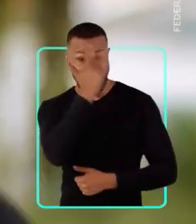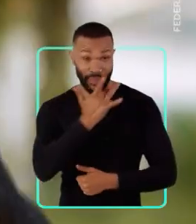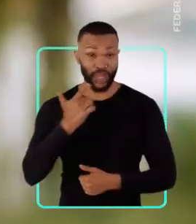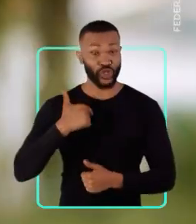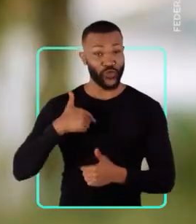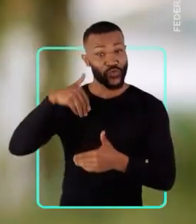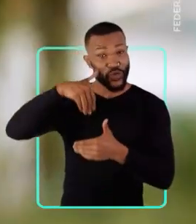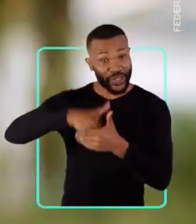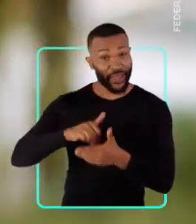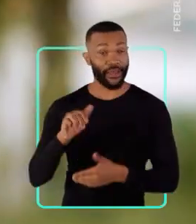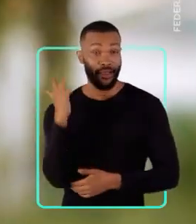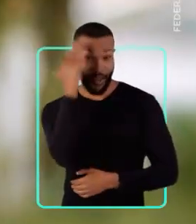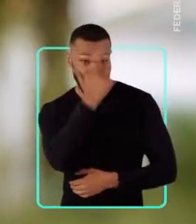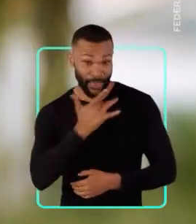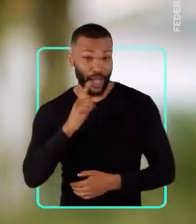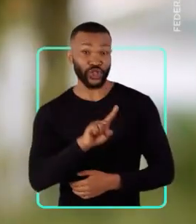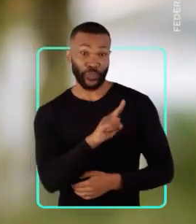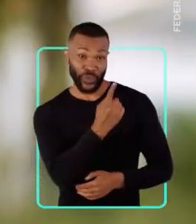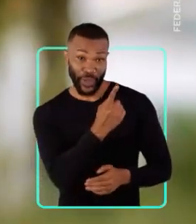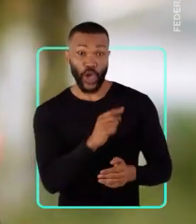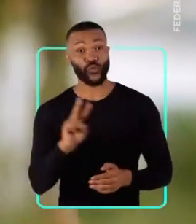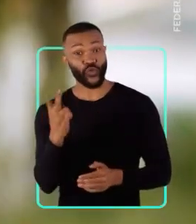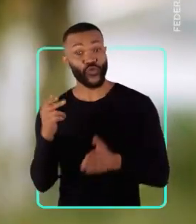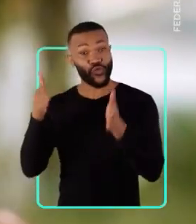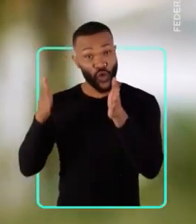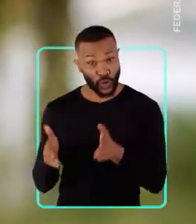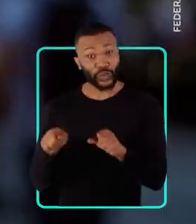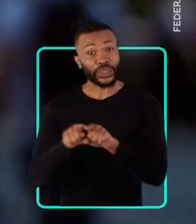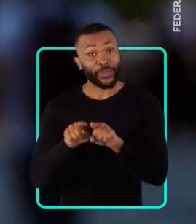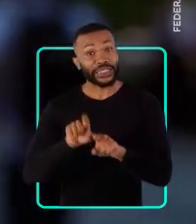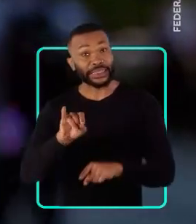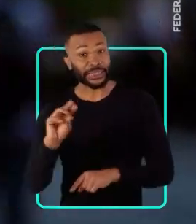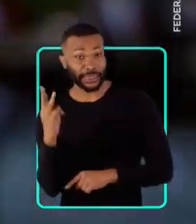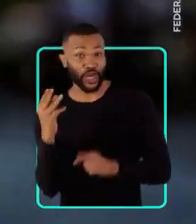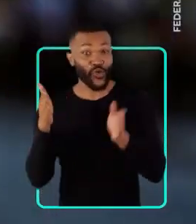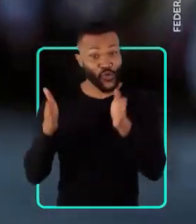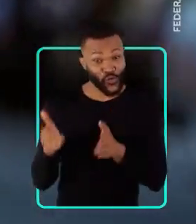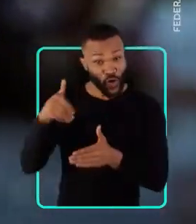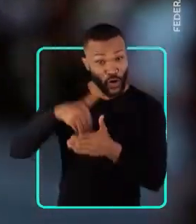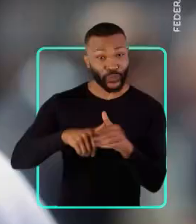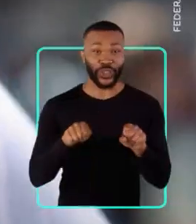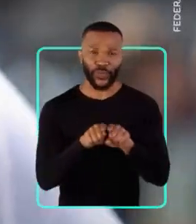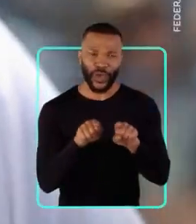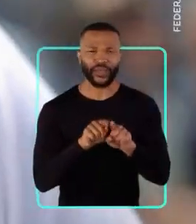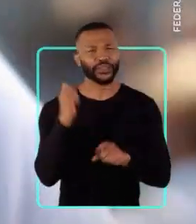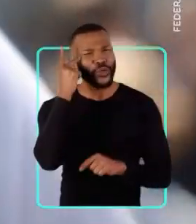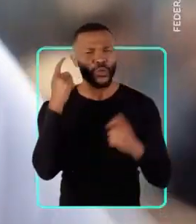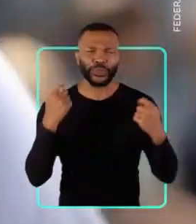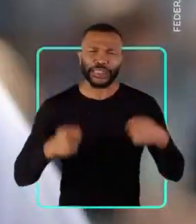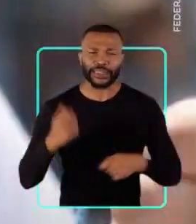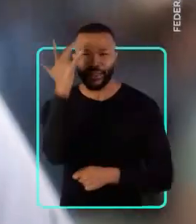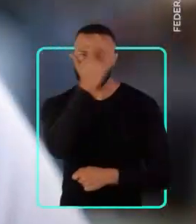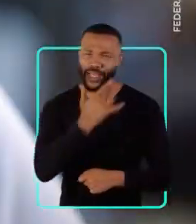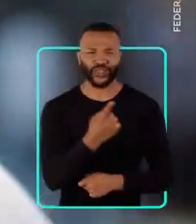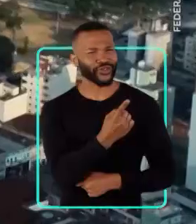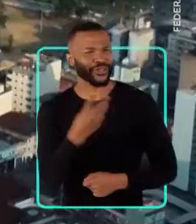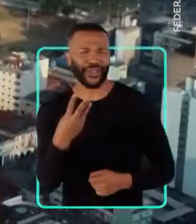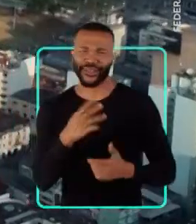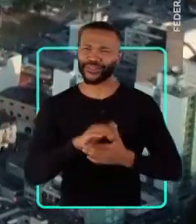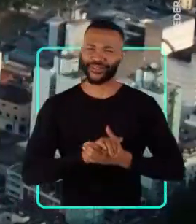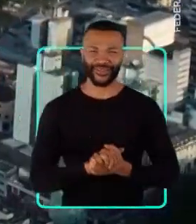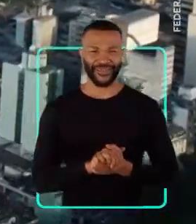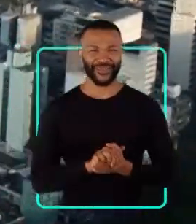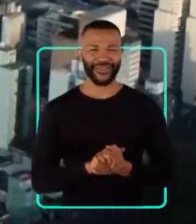votei no Haddad no primeiro, vou votar no segundo e se tiver terceiro eu voto também. São Paulo precisa do Haddad. É 13, galera. Esquece. É 13.